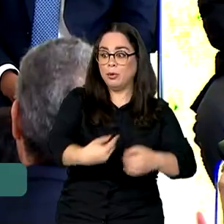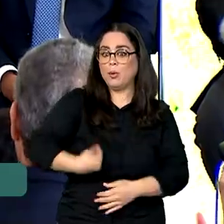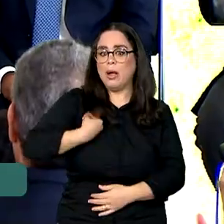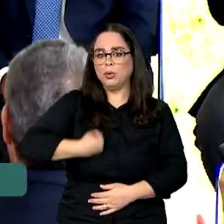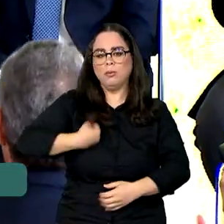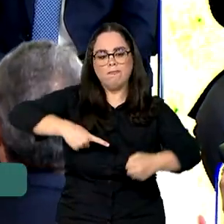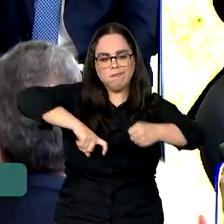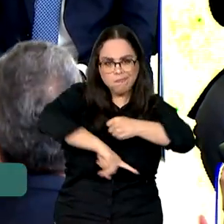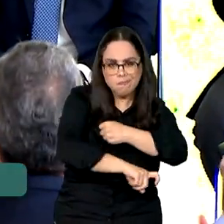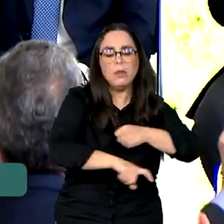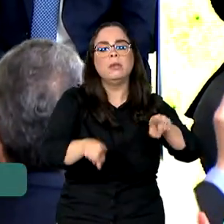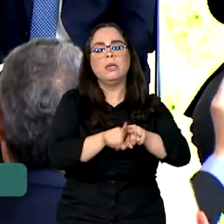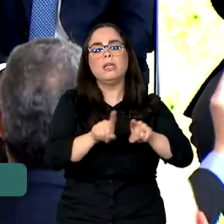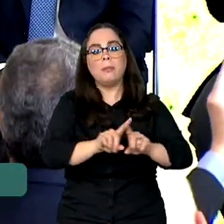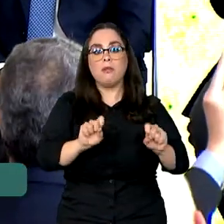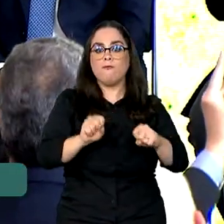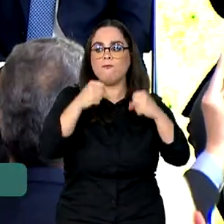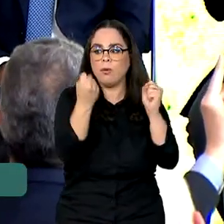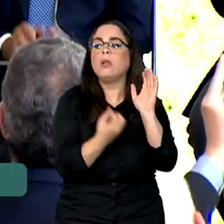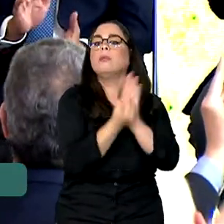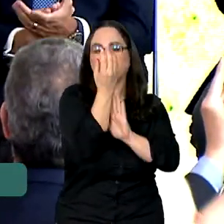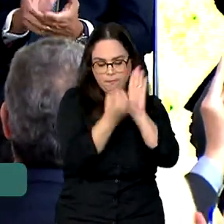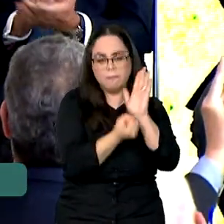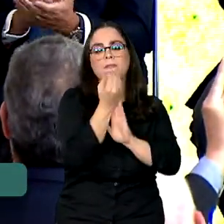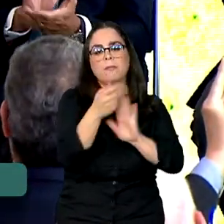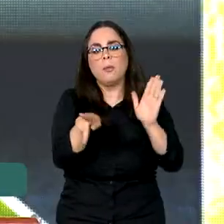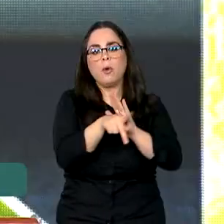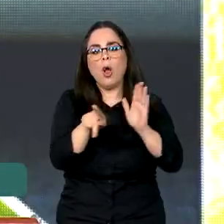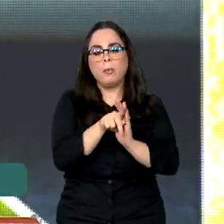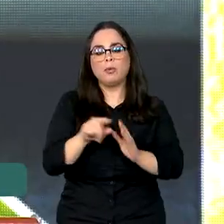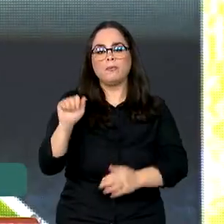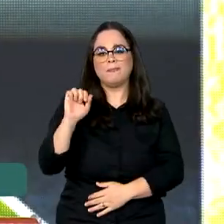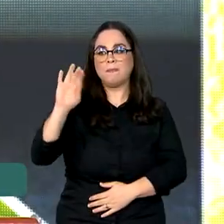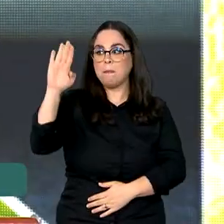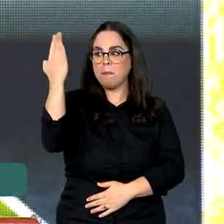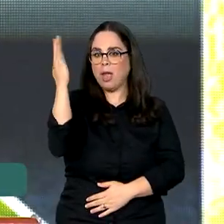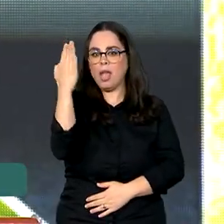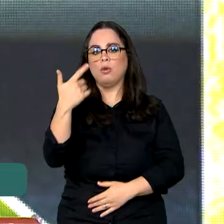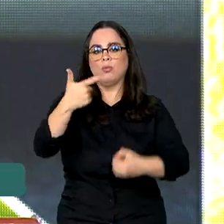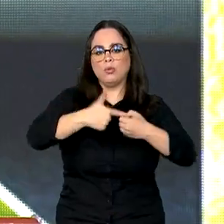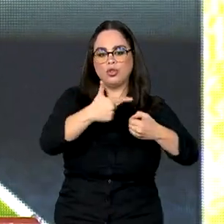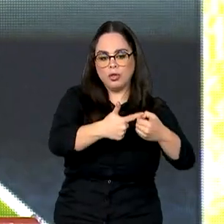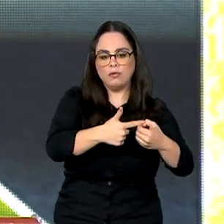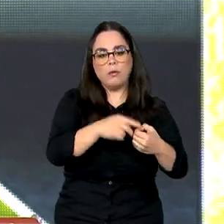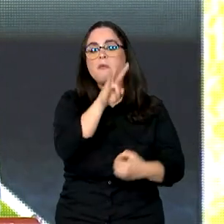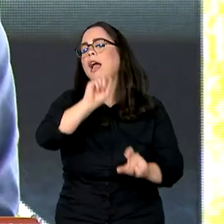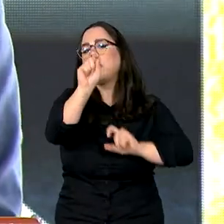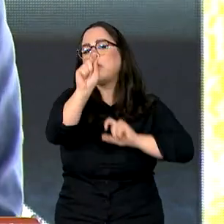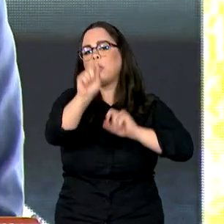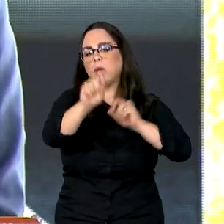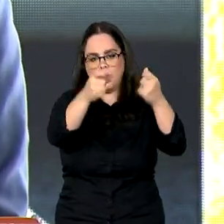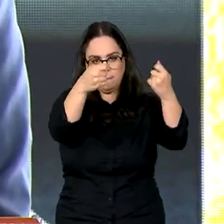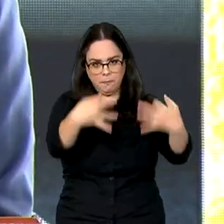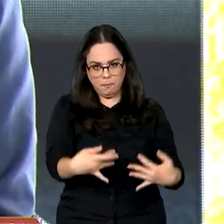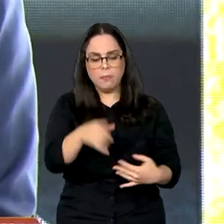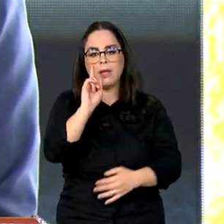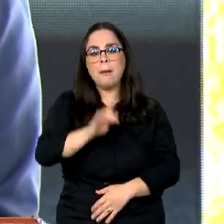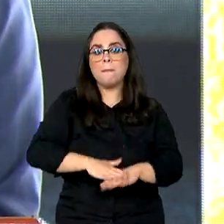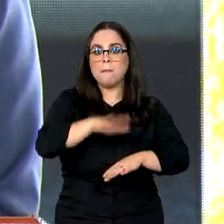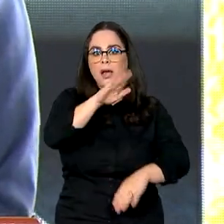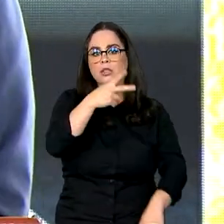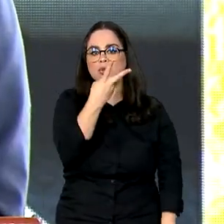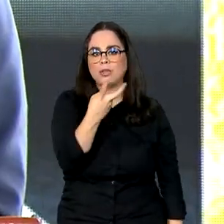fortalecer a produção nacional de biocombustíveis. Serão mais de 250